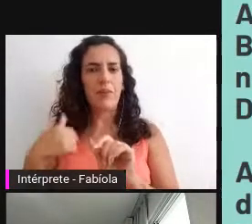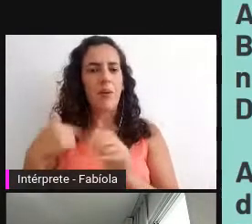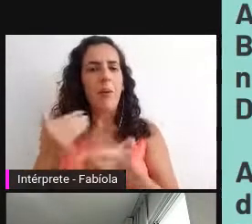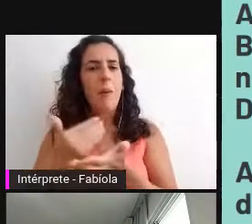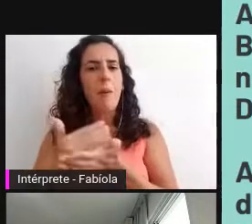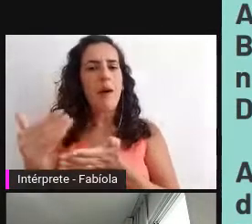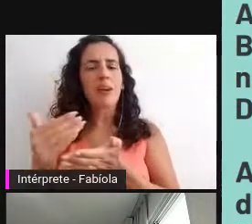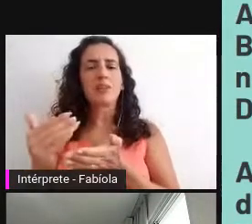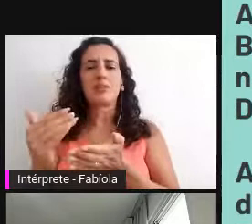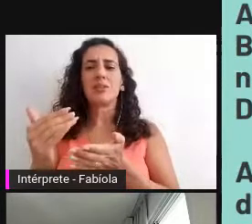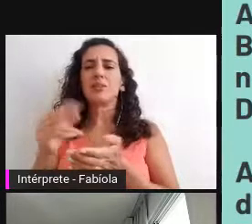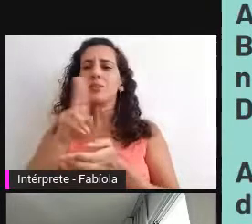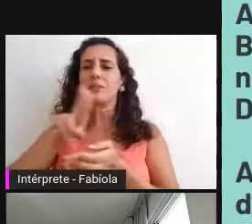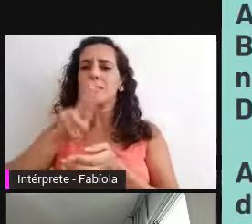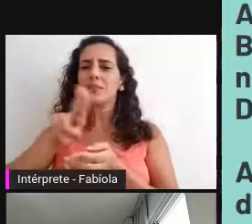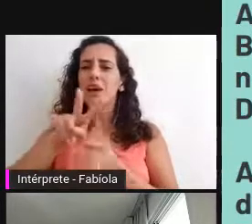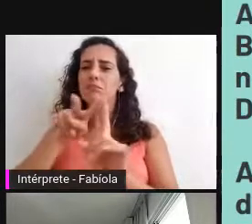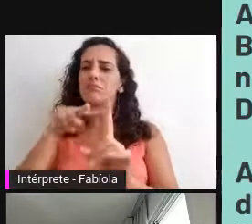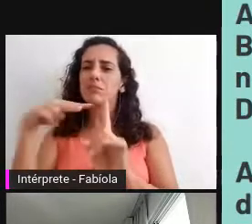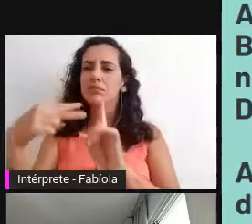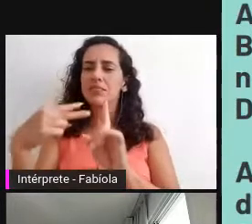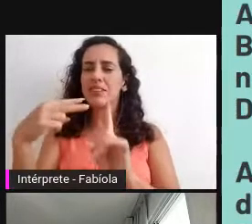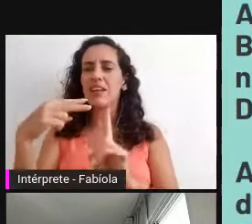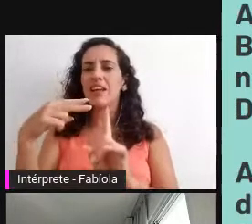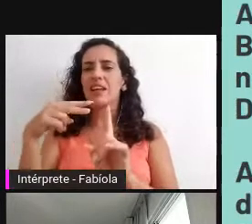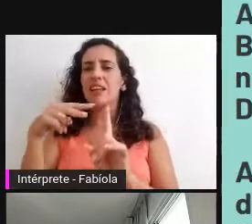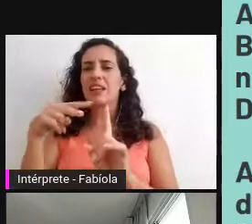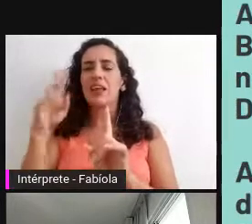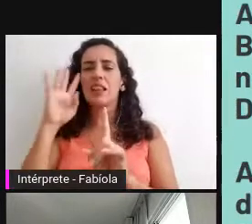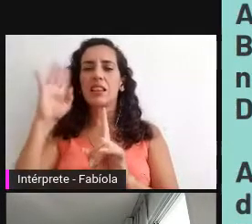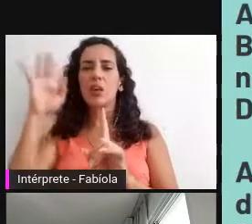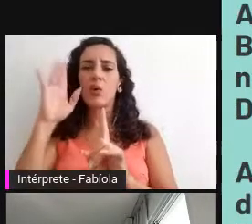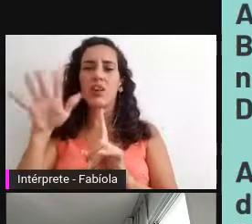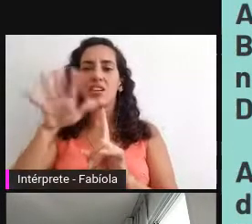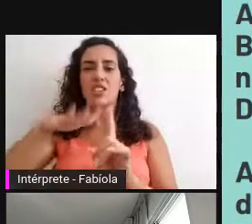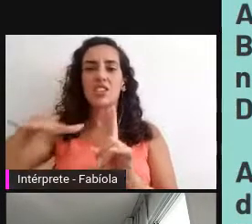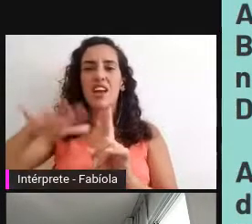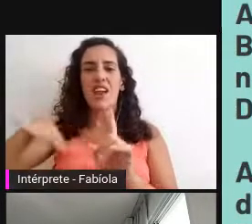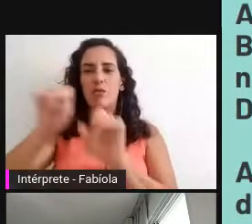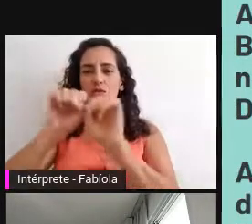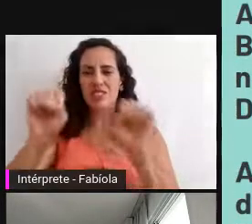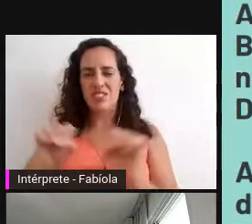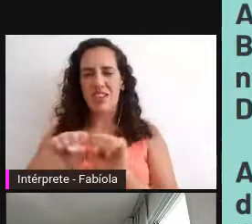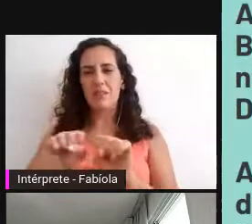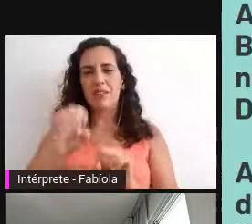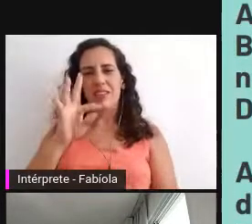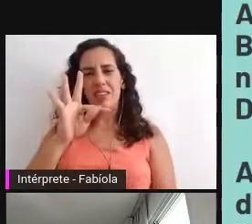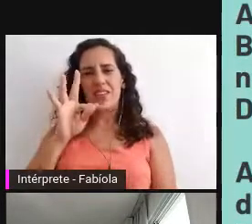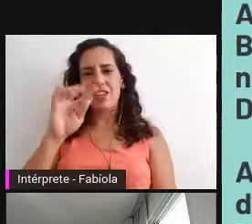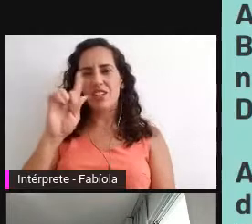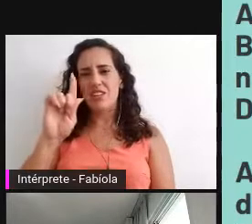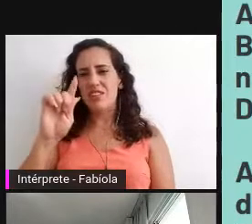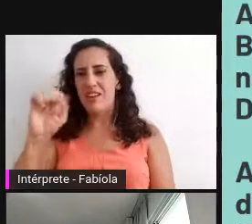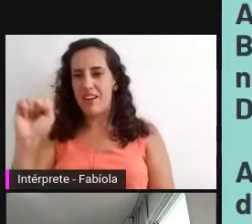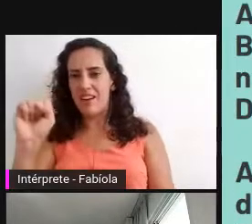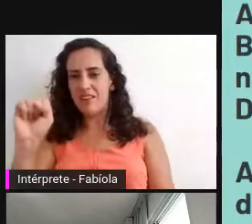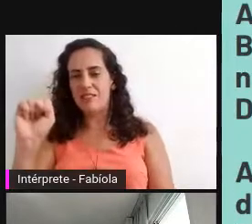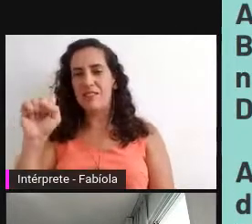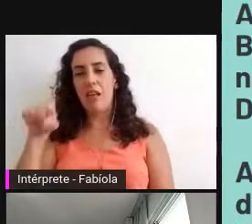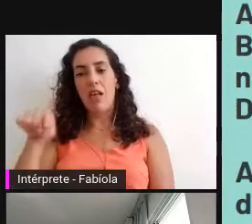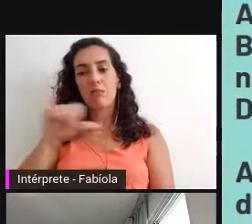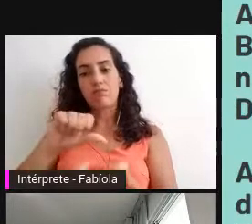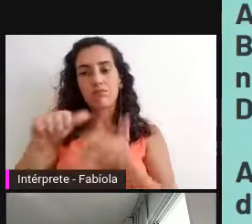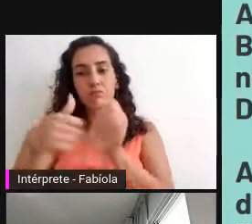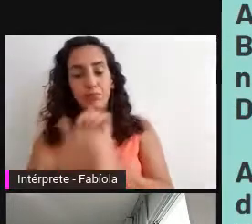TGS, da teoria geral dos sistemas, na preservação digital, ela se transforma na preservação digital